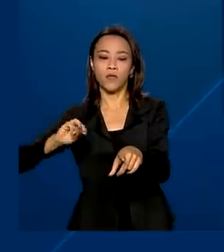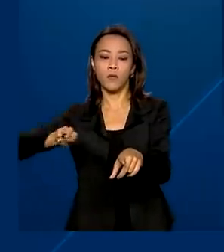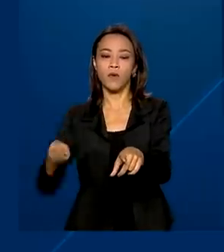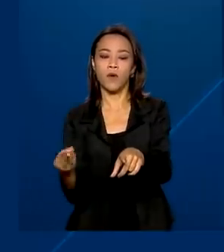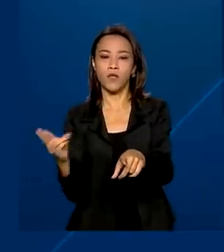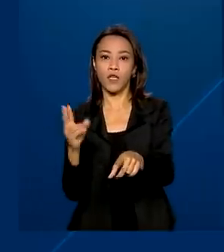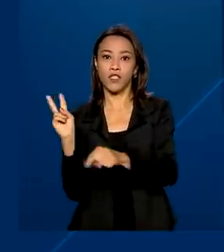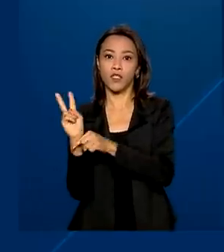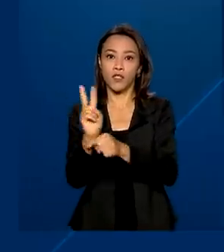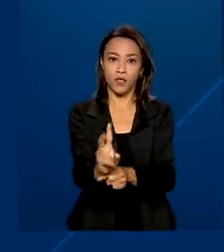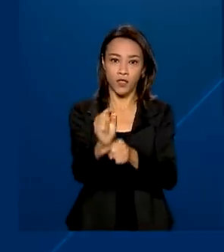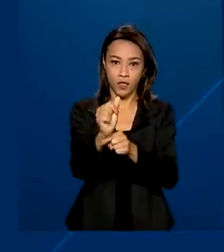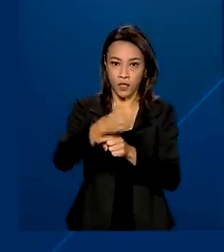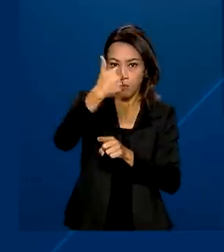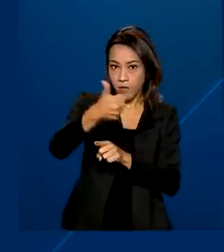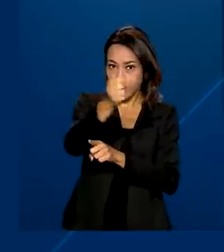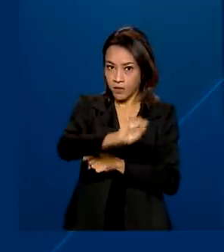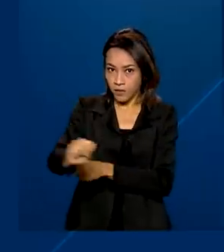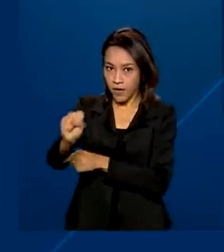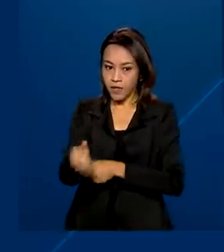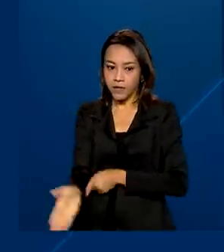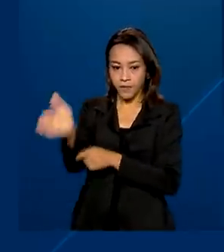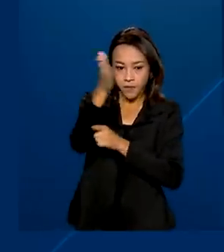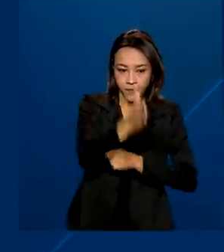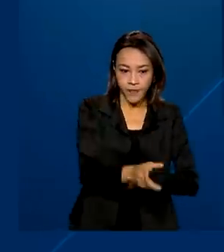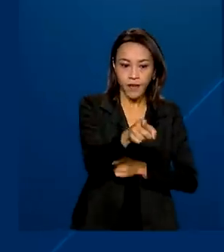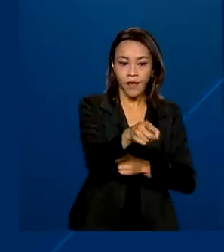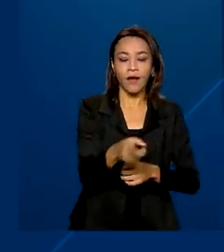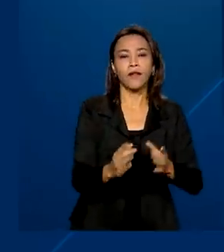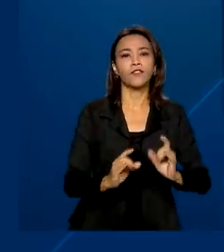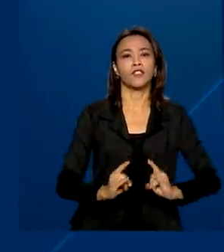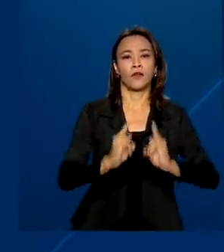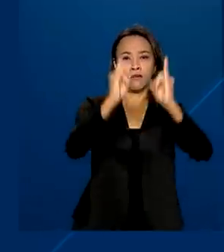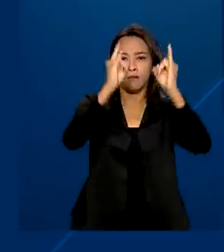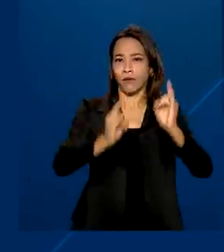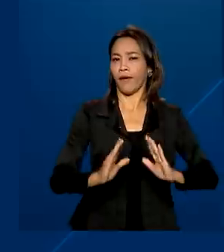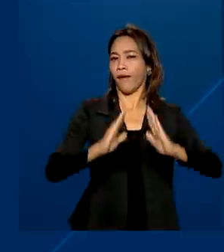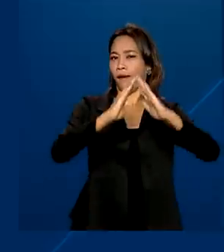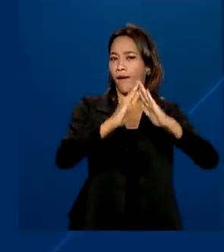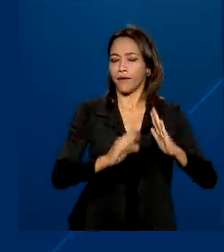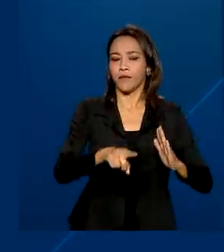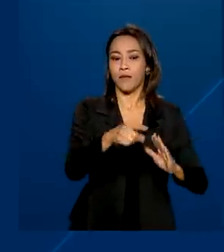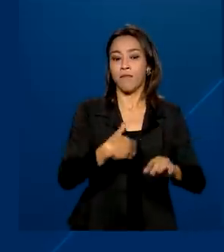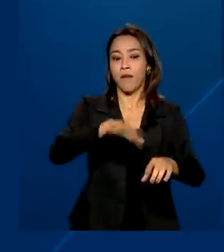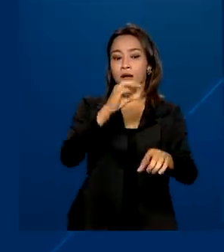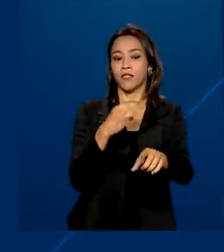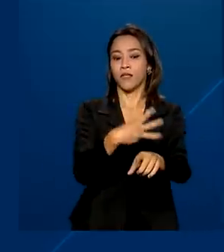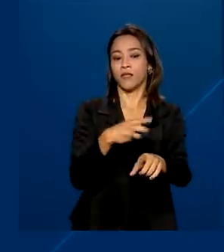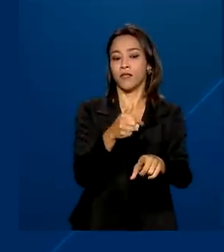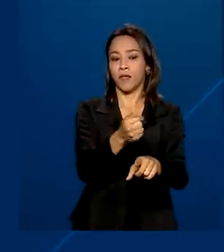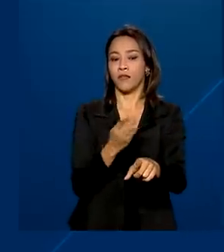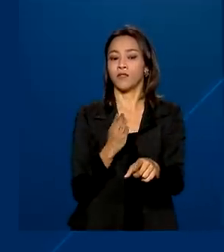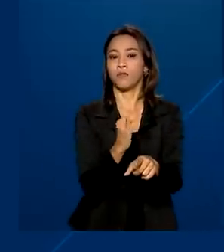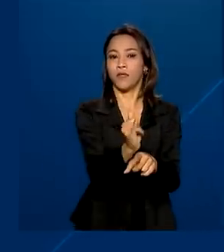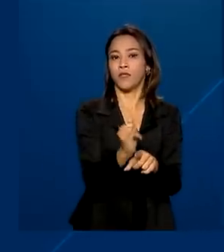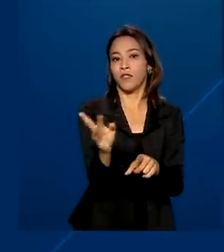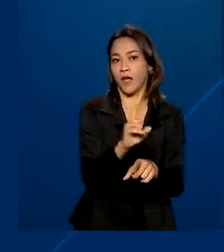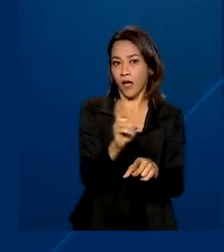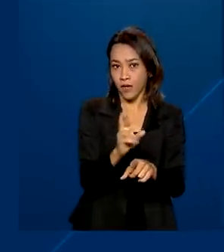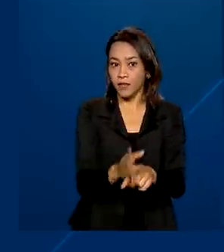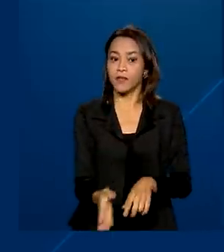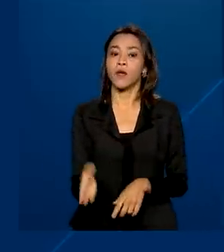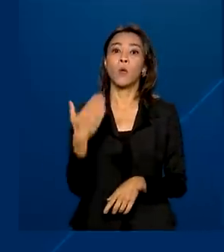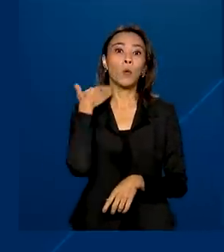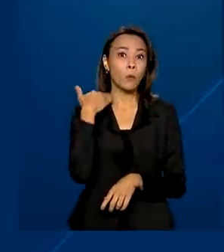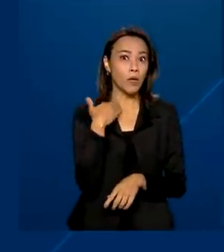crédito no primeiro semestre. No setor imobiliário, a Caixa financiou mais de 37 bilhões de reais. O banco segue